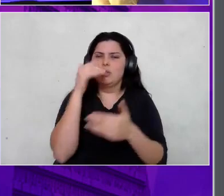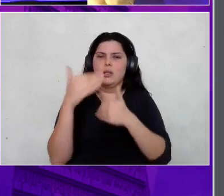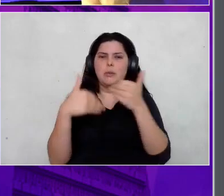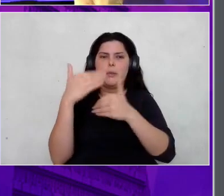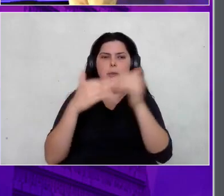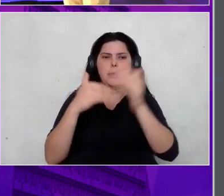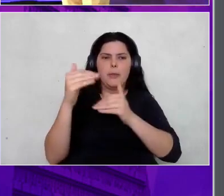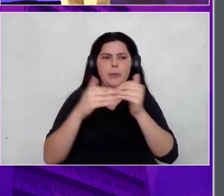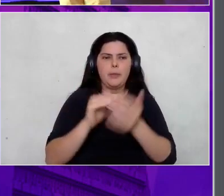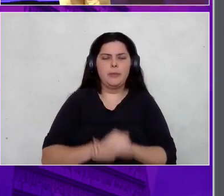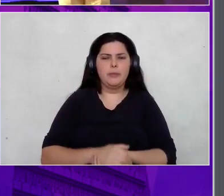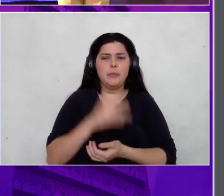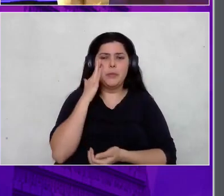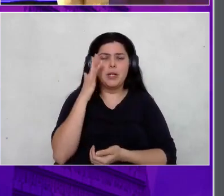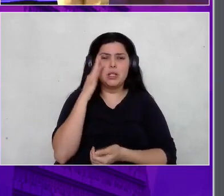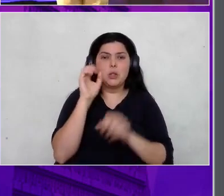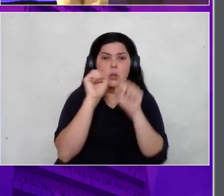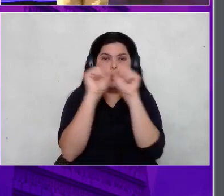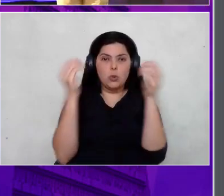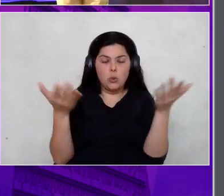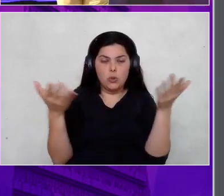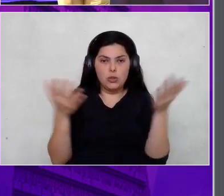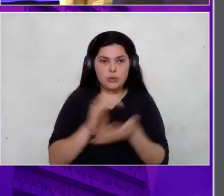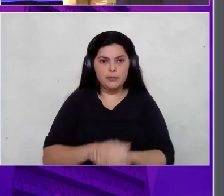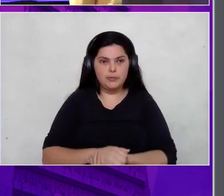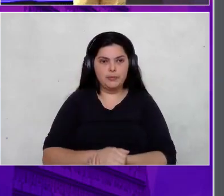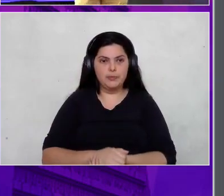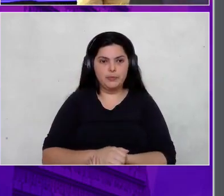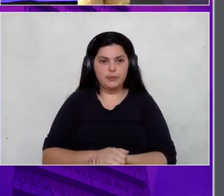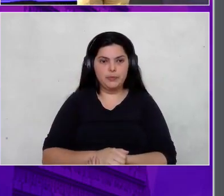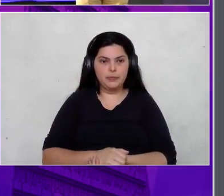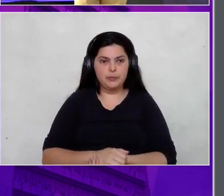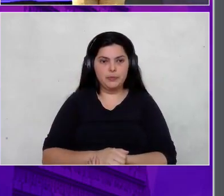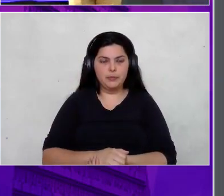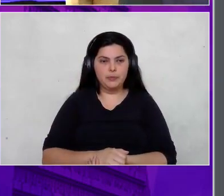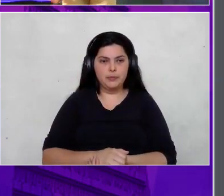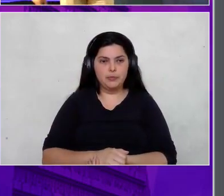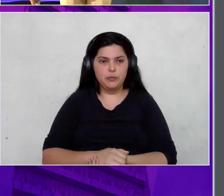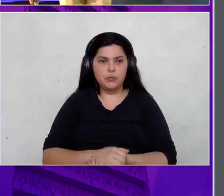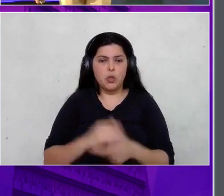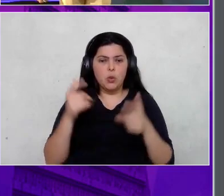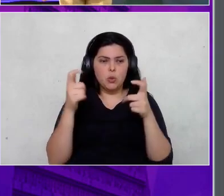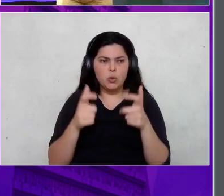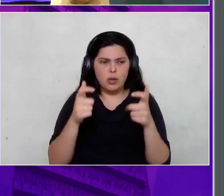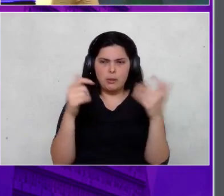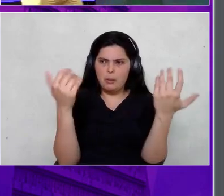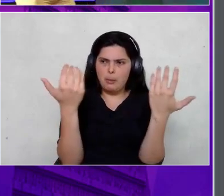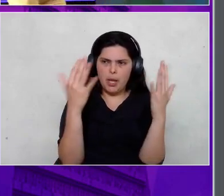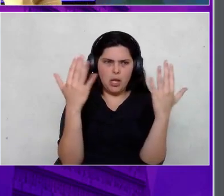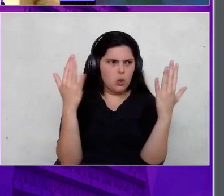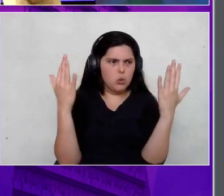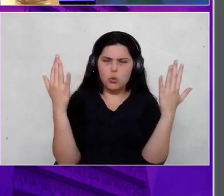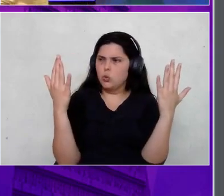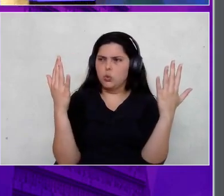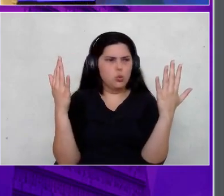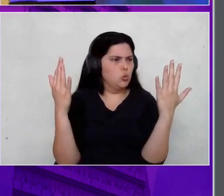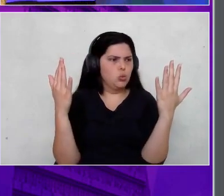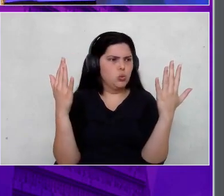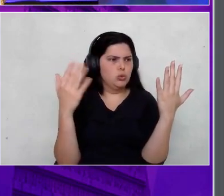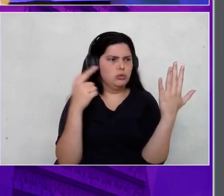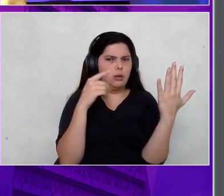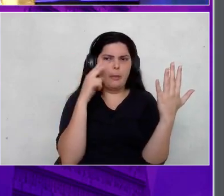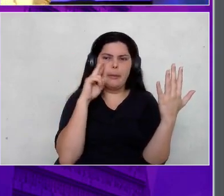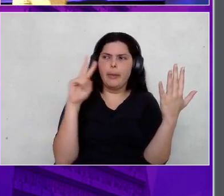Imagina que você acordou hoje e você está num quarto repleto de espelhos. Olhou para o lado, espelhos. Olhou para o lado,